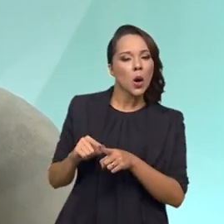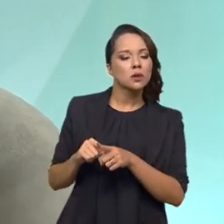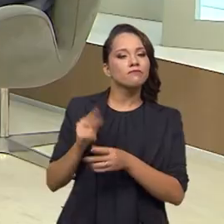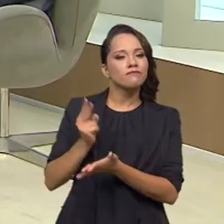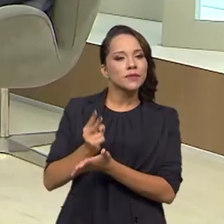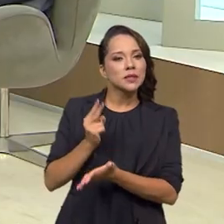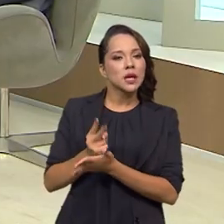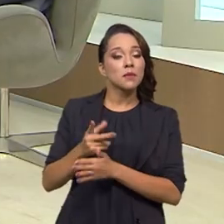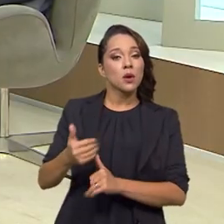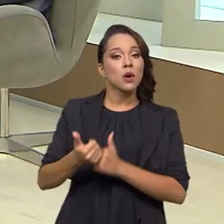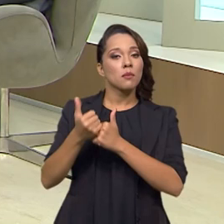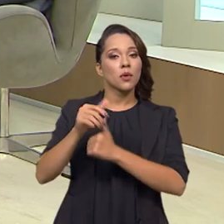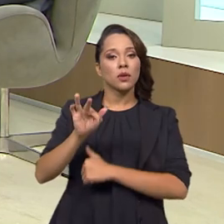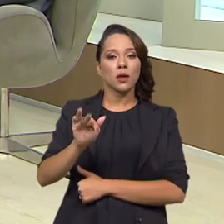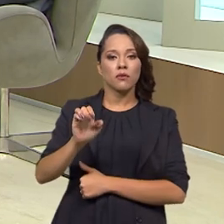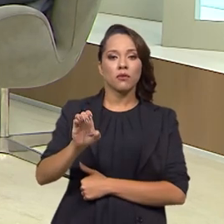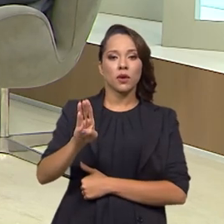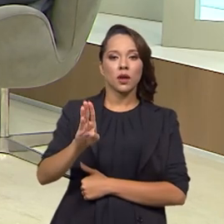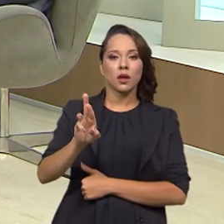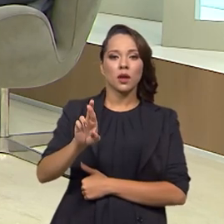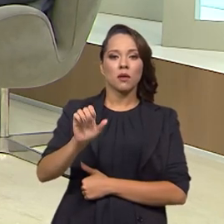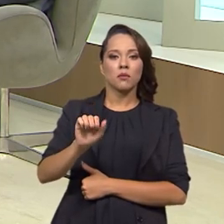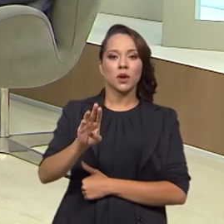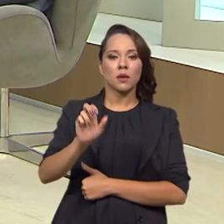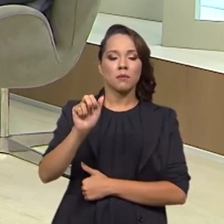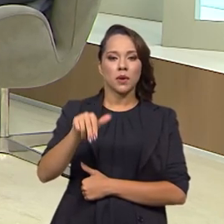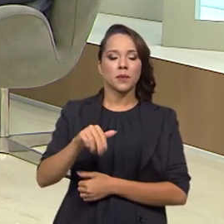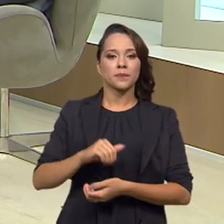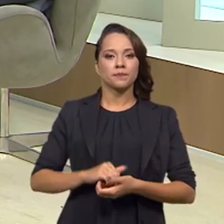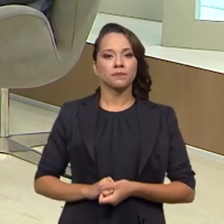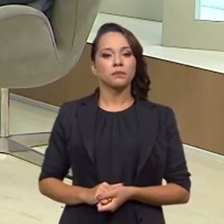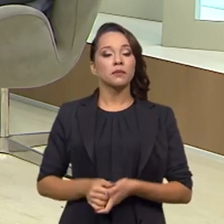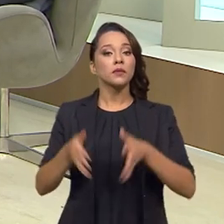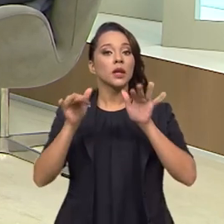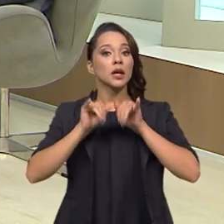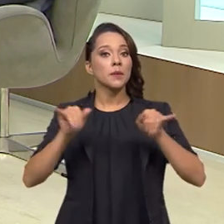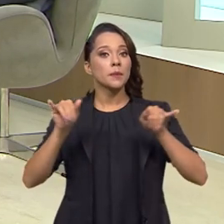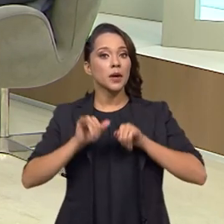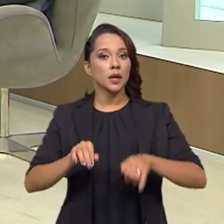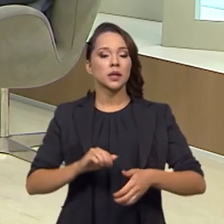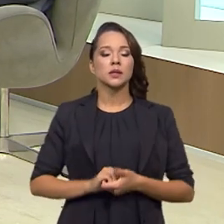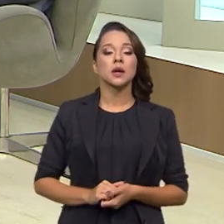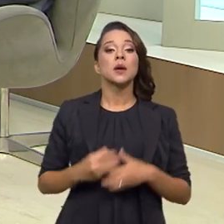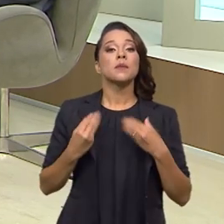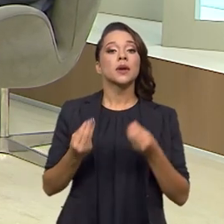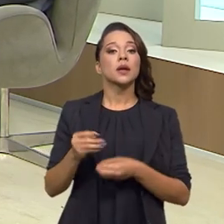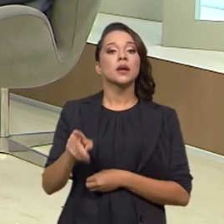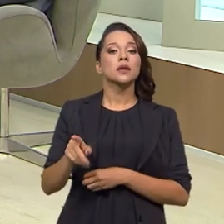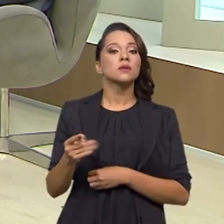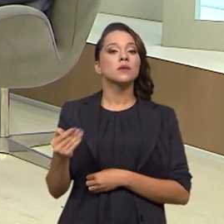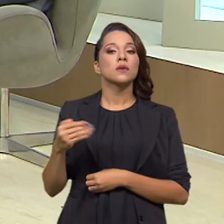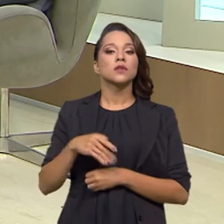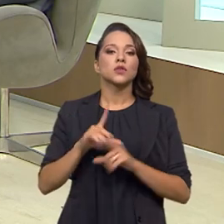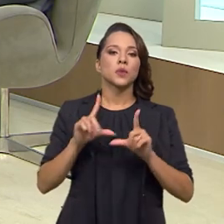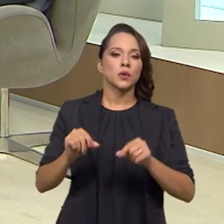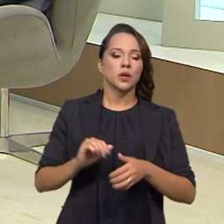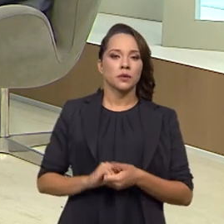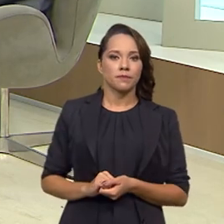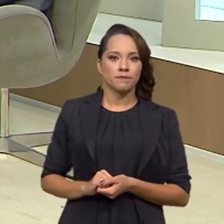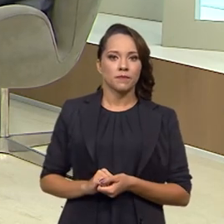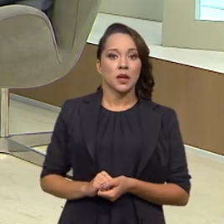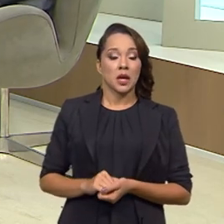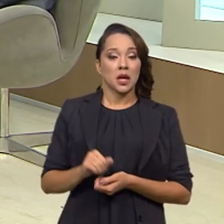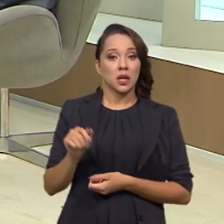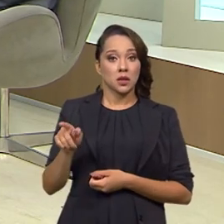permanente com o apoio da FEBRABAN, que a Federação Nacional dos Bancos, campanhas permanentes para que isso venha diminuir. Do ponto de